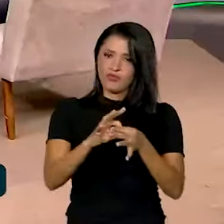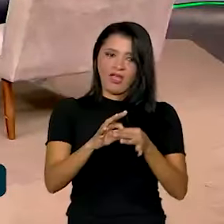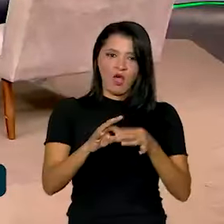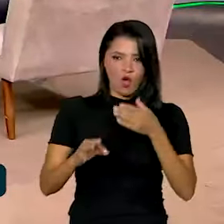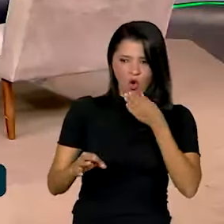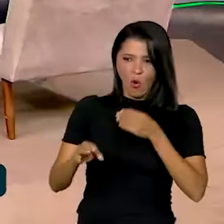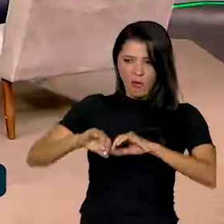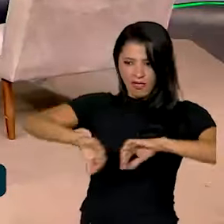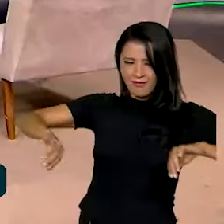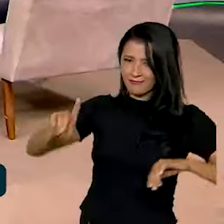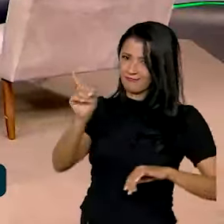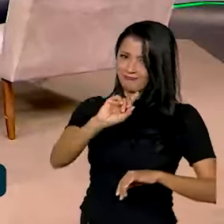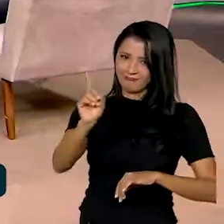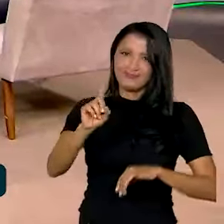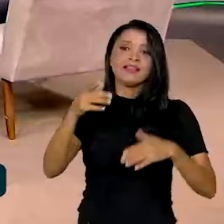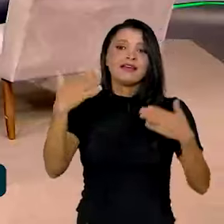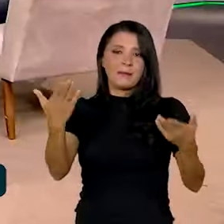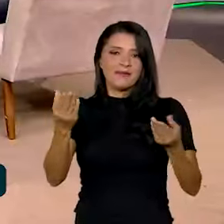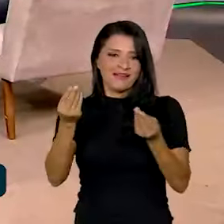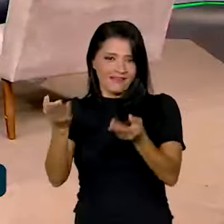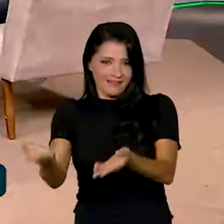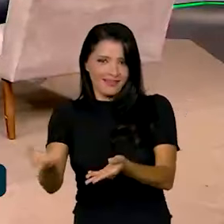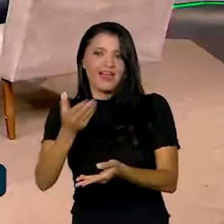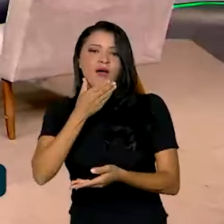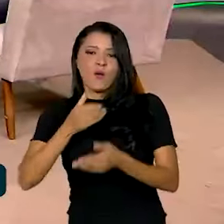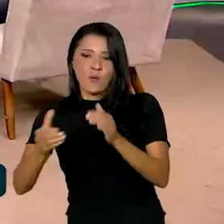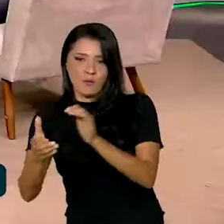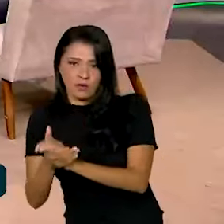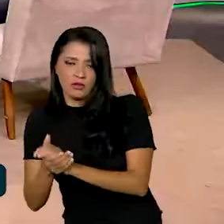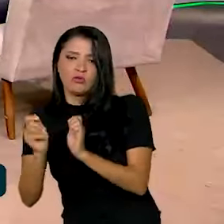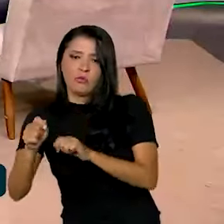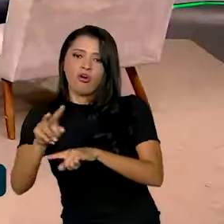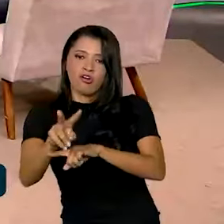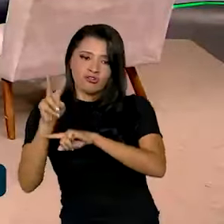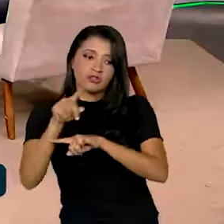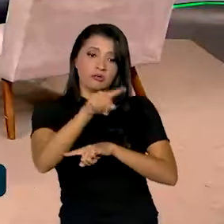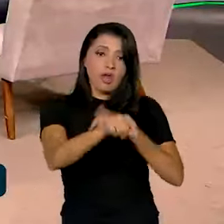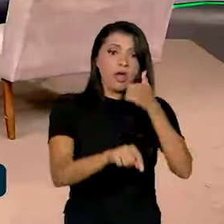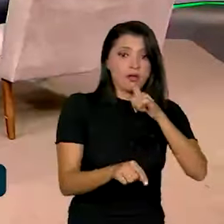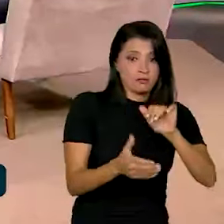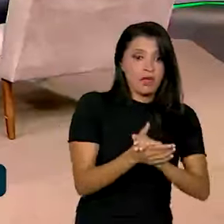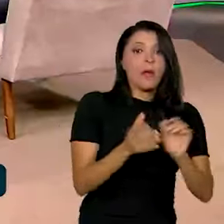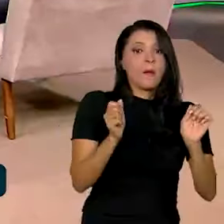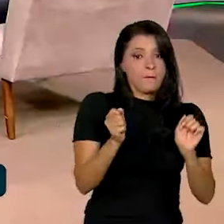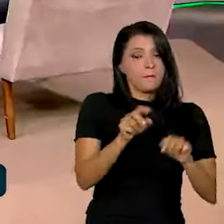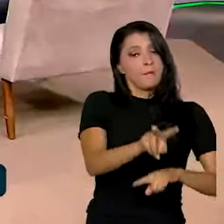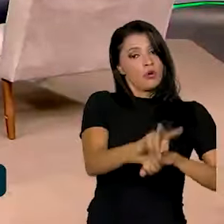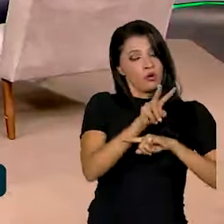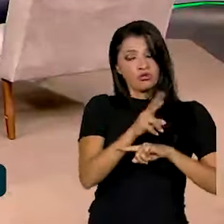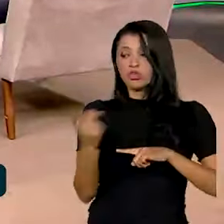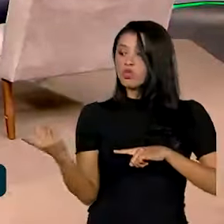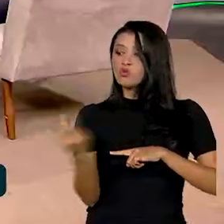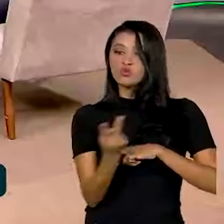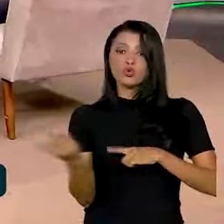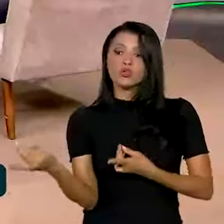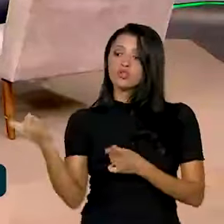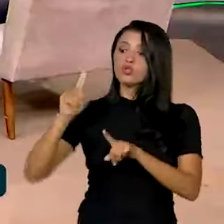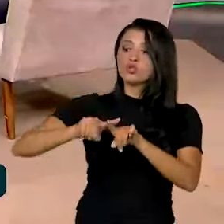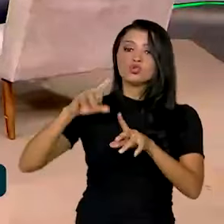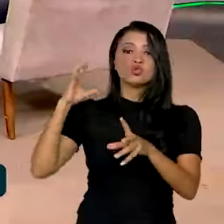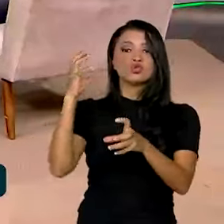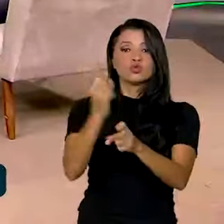Então, nós demos o crédito ao marido e o crédito à esposa, e eles podem somar o crédito dentro da sua